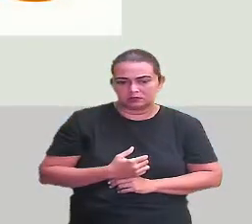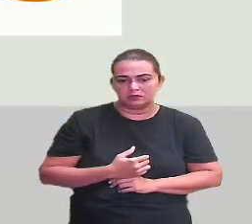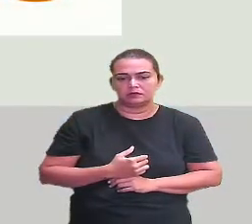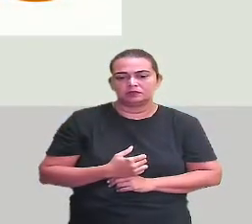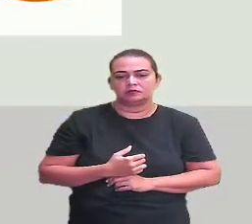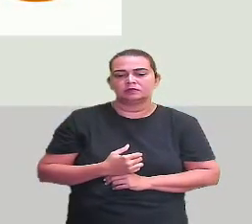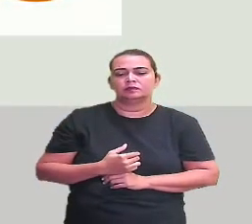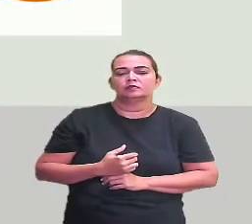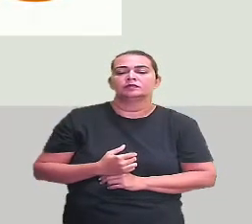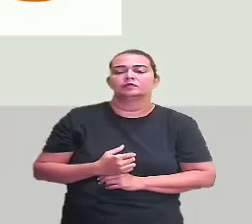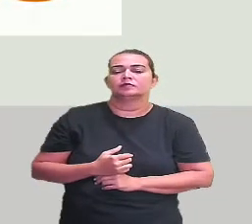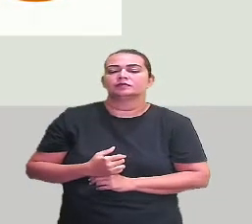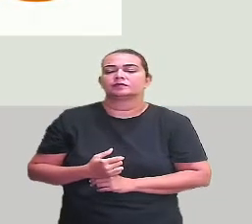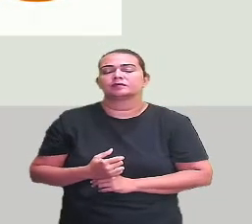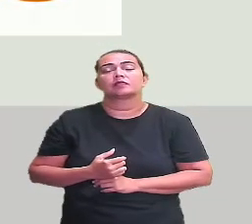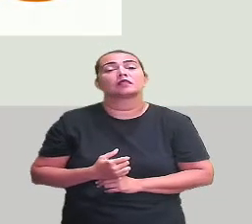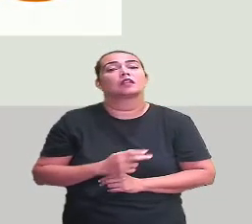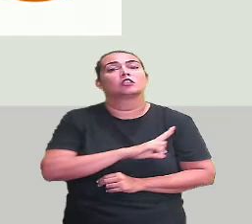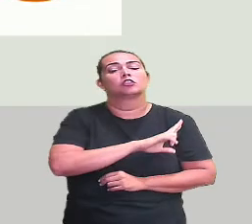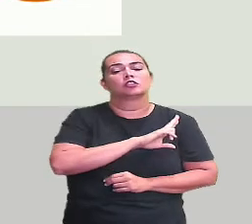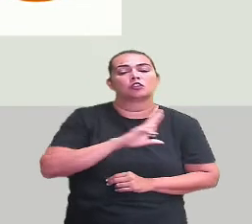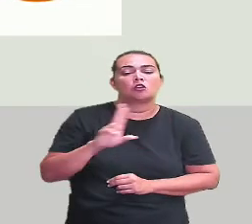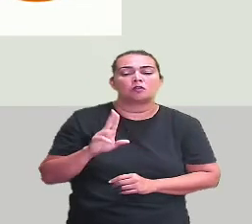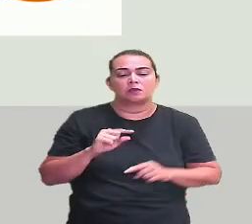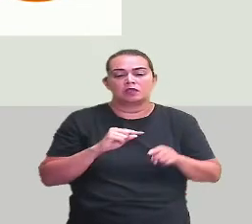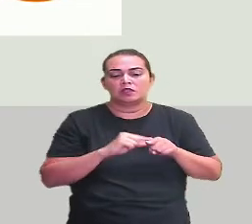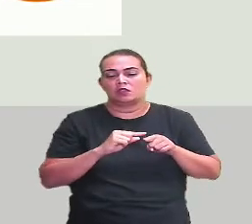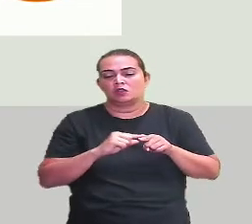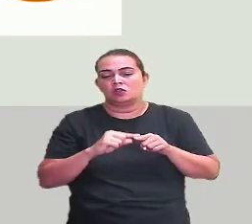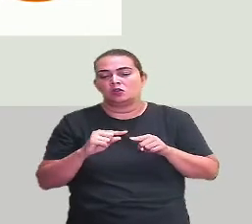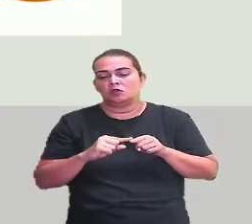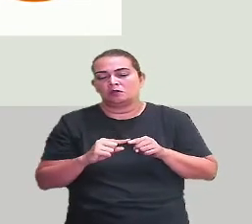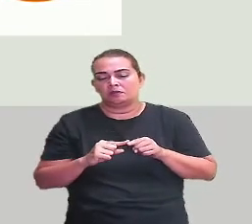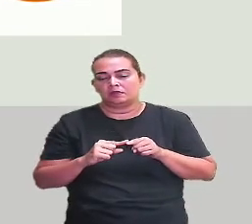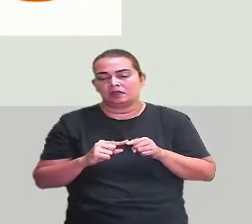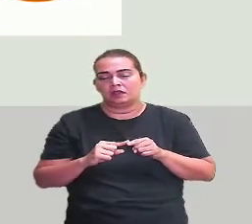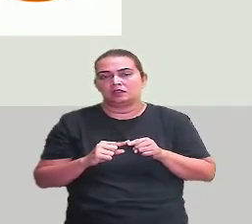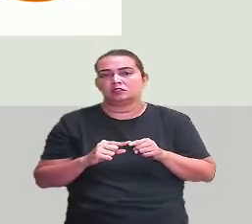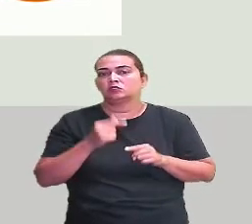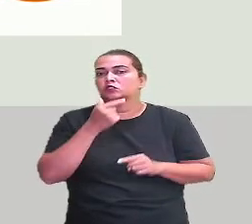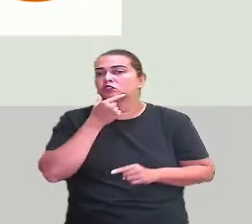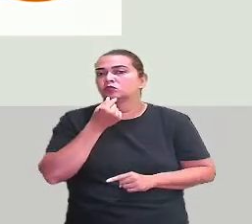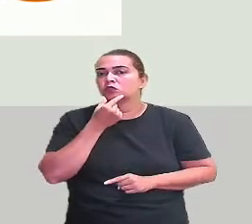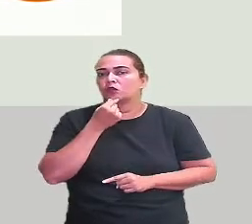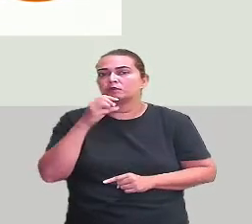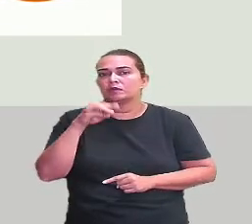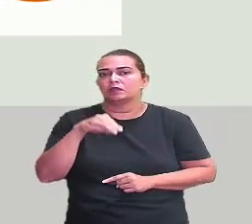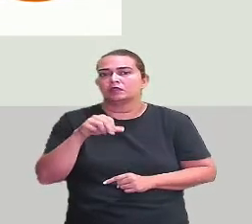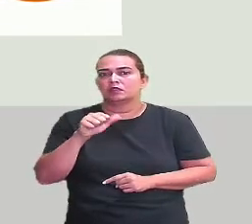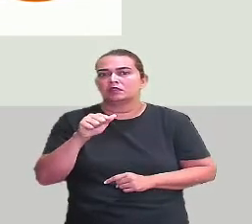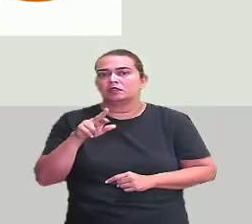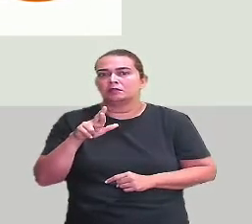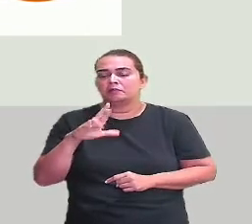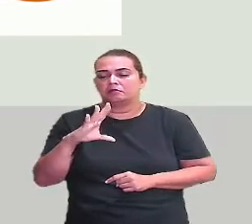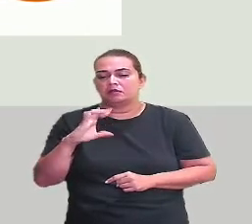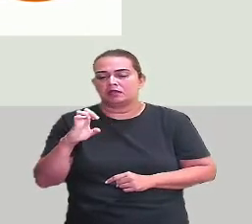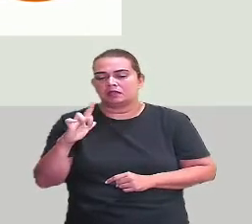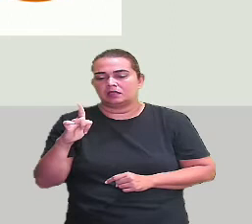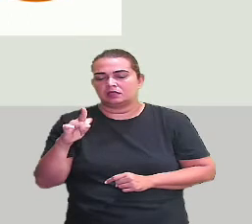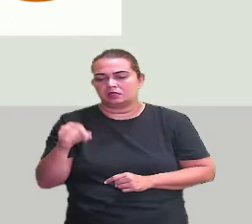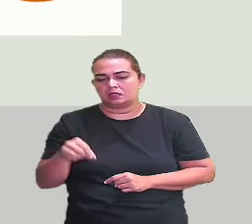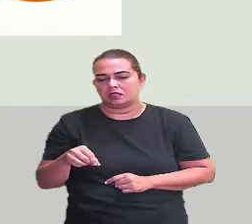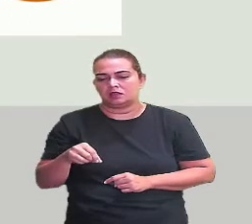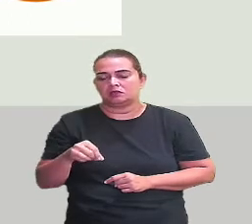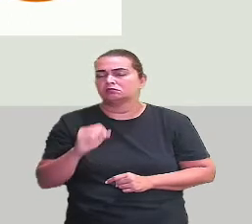Ruth Rocha. O nome da história é O Bairro do Marcelo. Olha aí o bonequinho, coisa linda. Esse